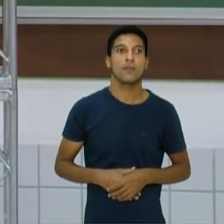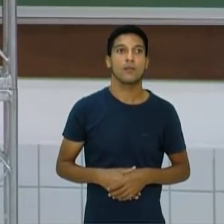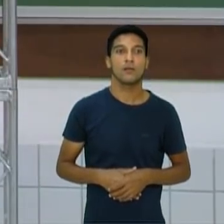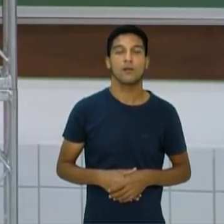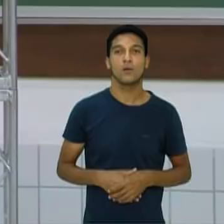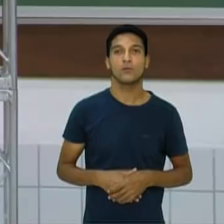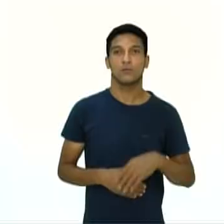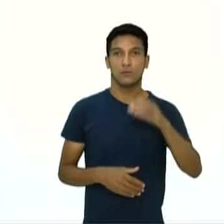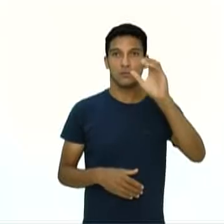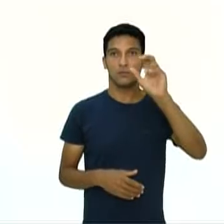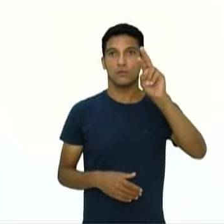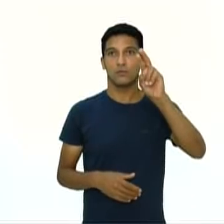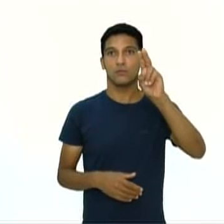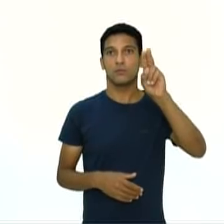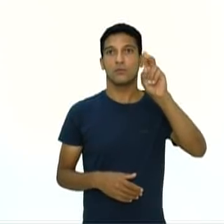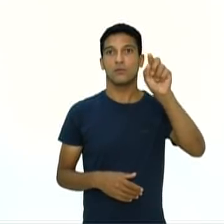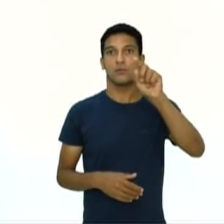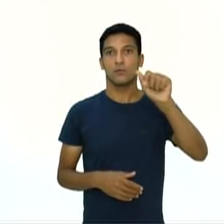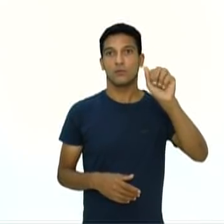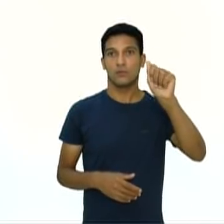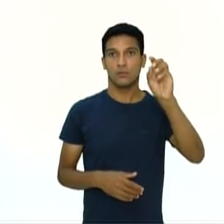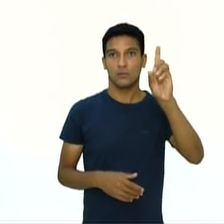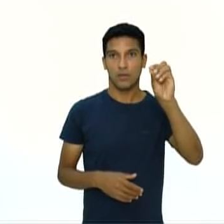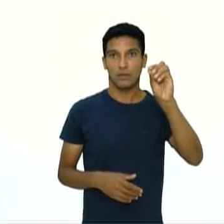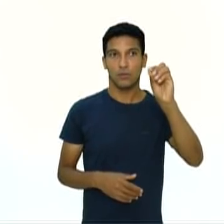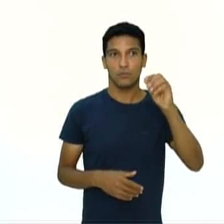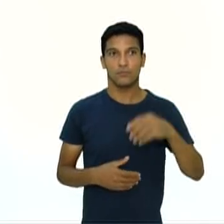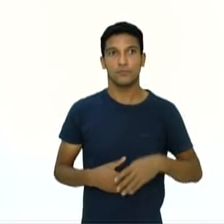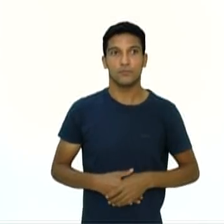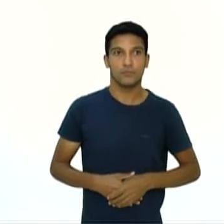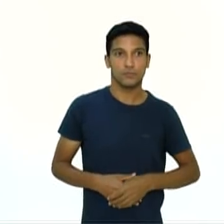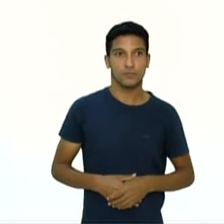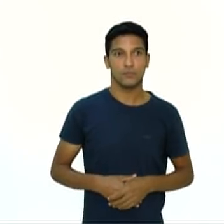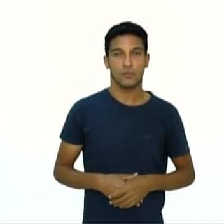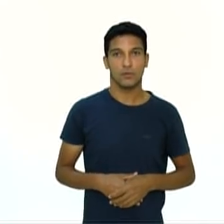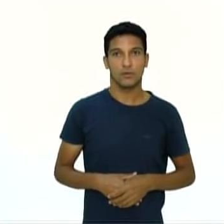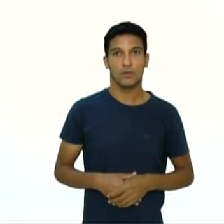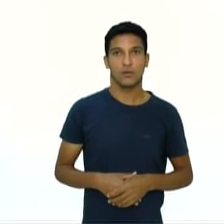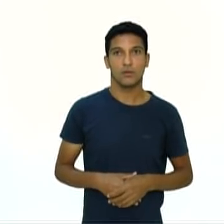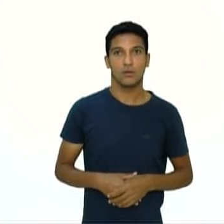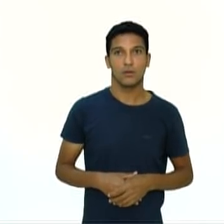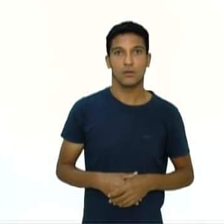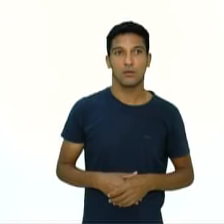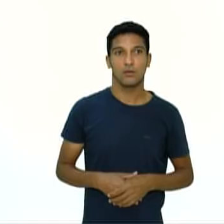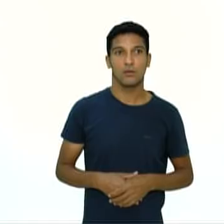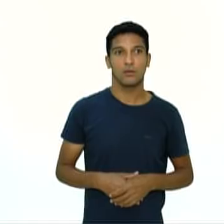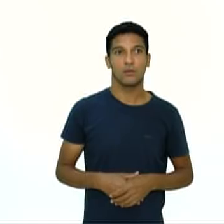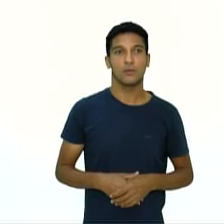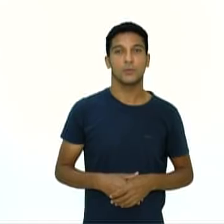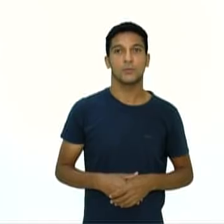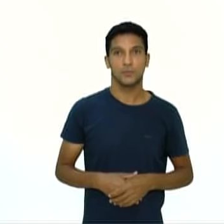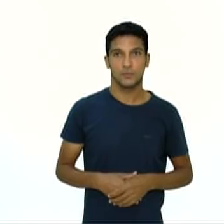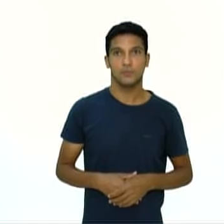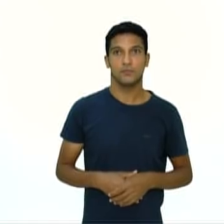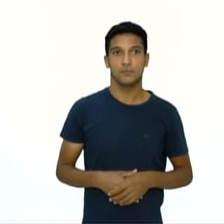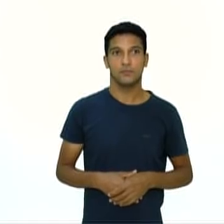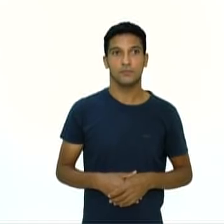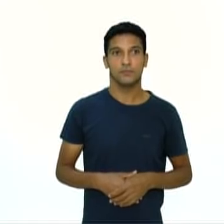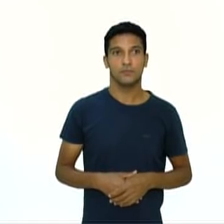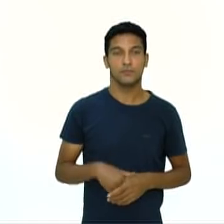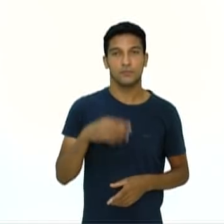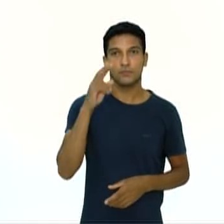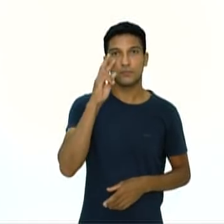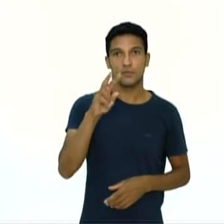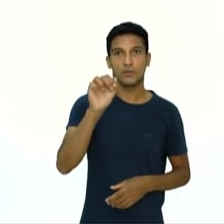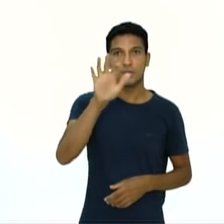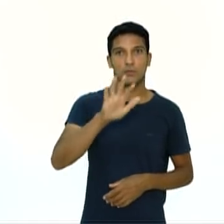Cruzado, similar ao direto, mas desferido em um ângulo ligeiramente distinto para atingir